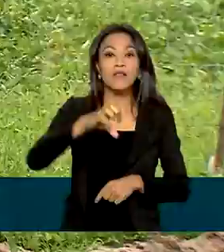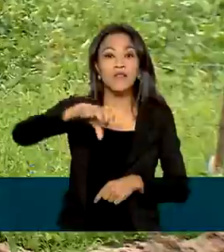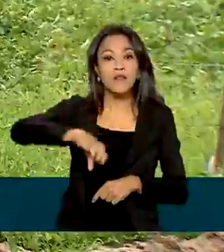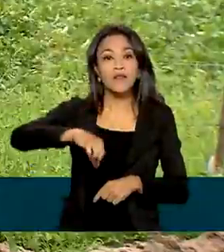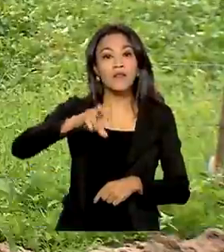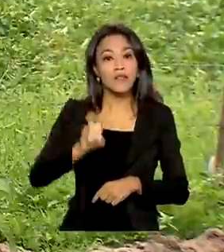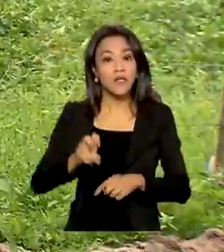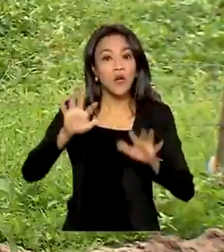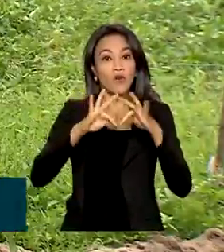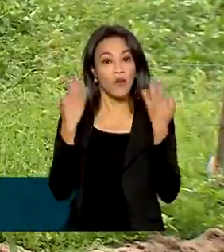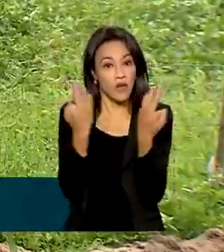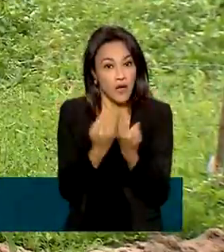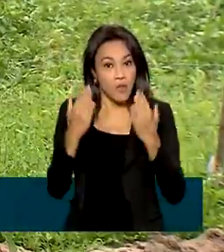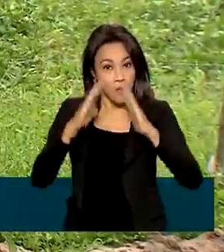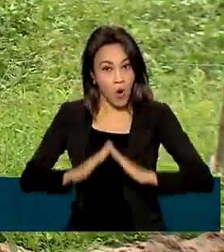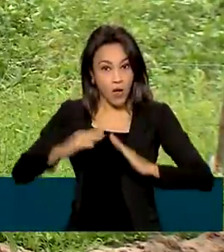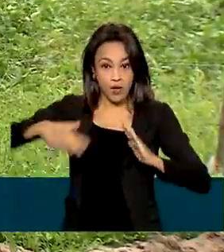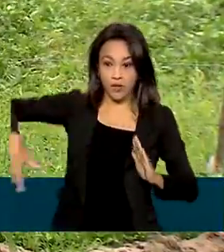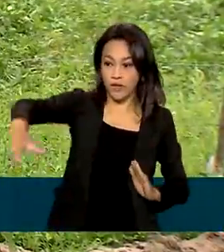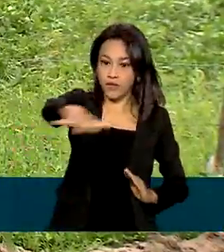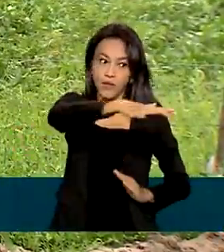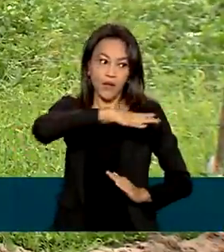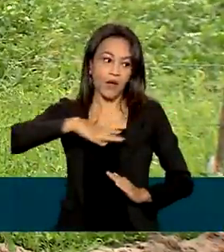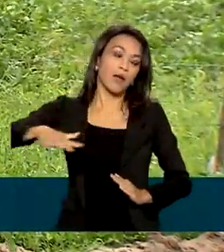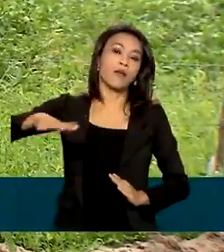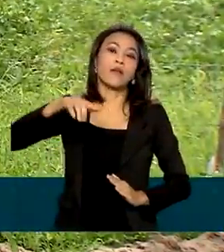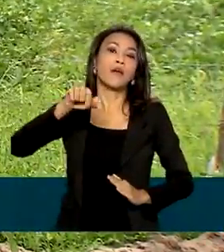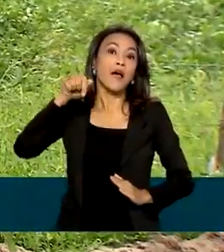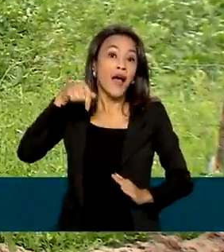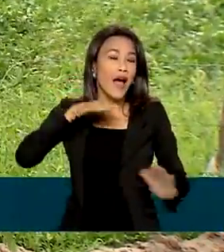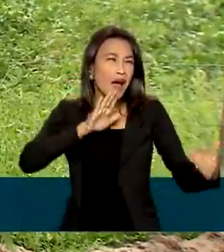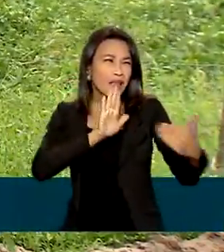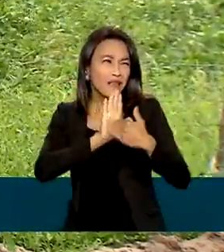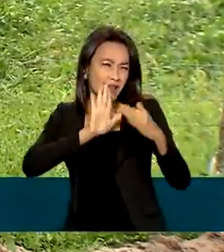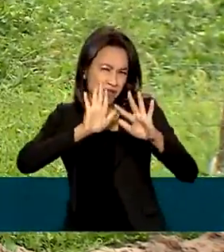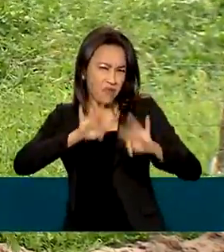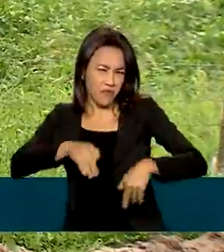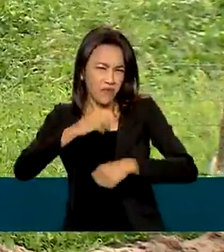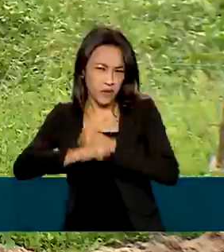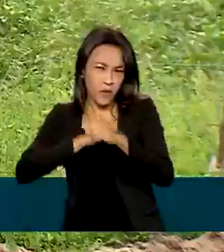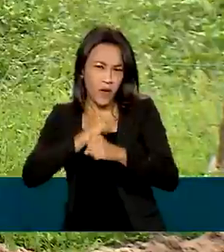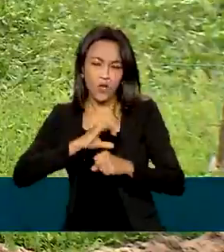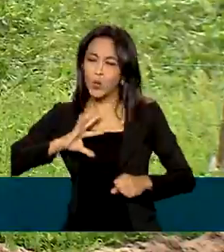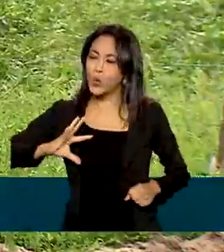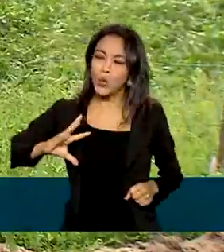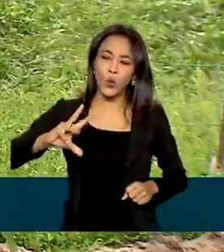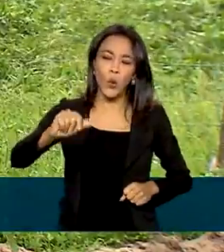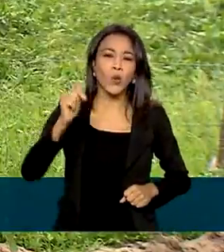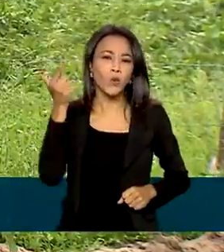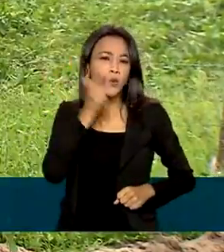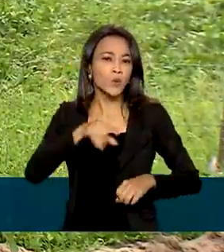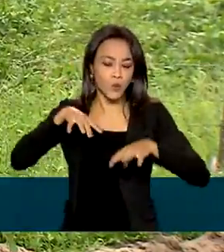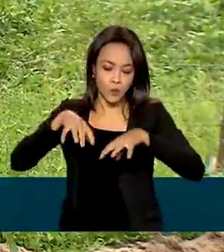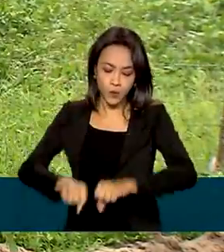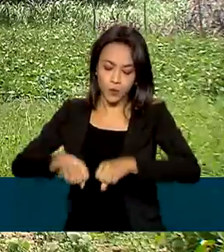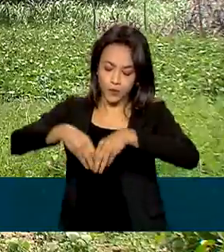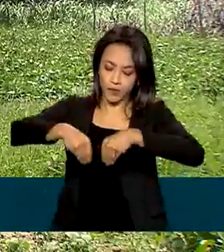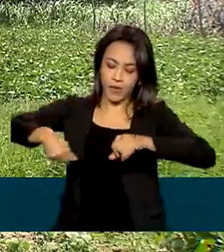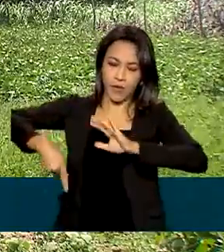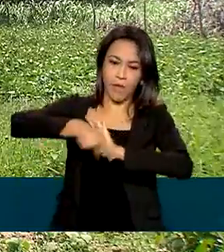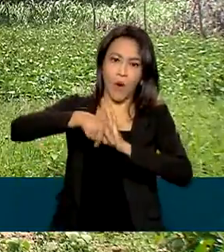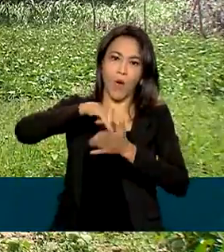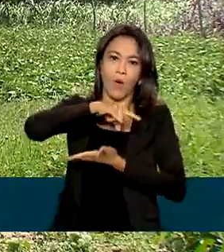beneficiadas com crédito fundiário. A expectativa é que até o fim do ano, todas elas sejam donas das suas próprias terras.